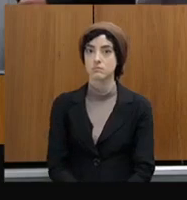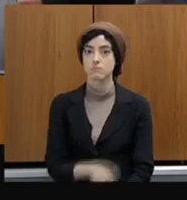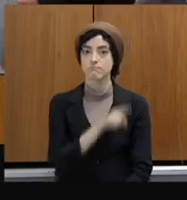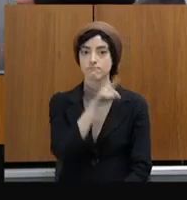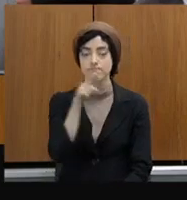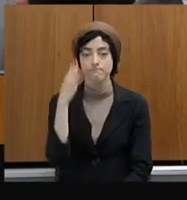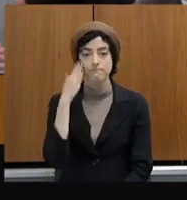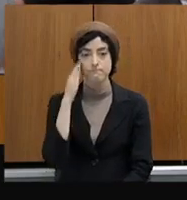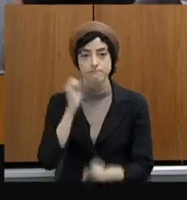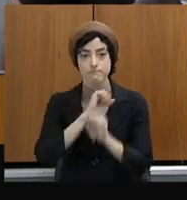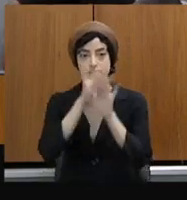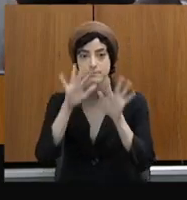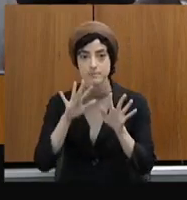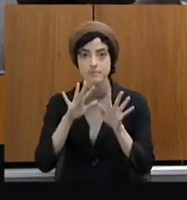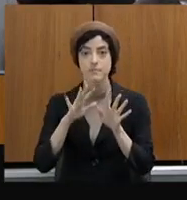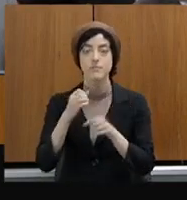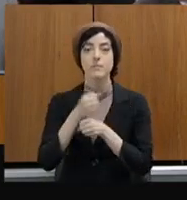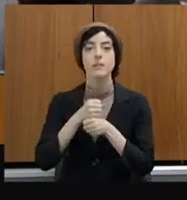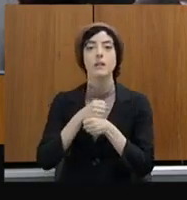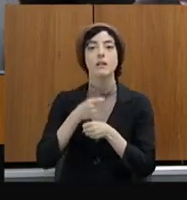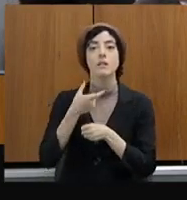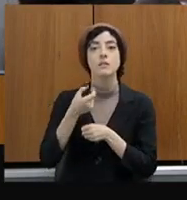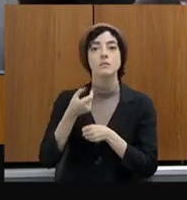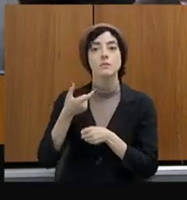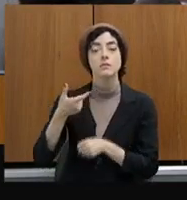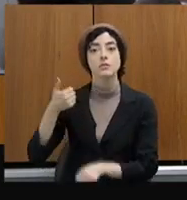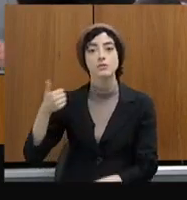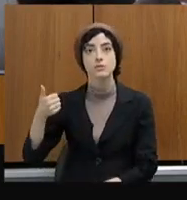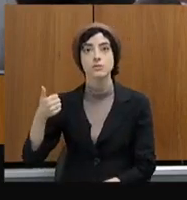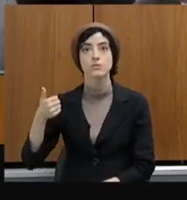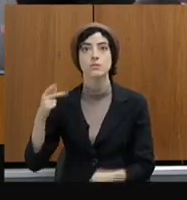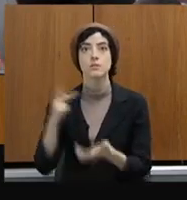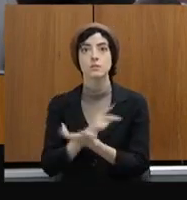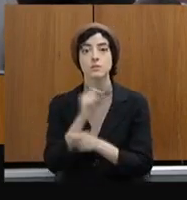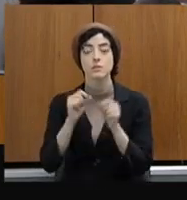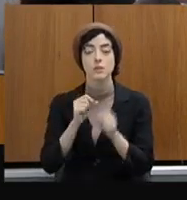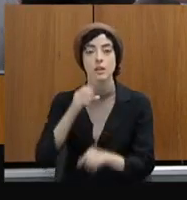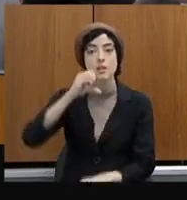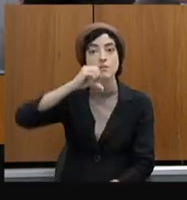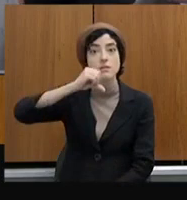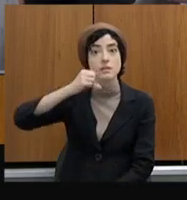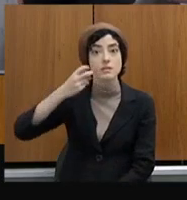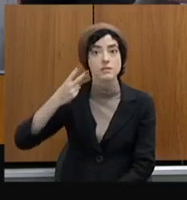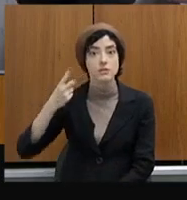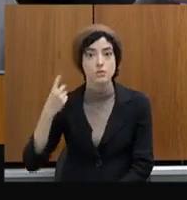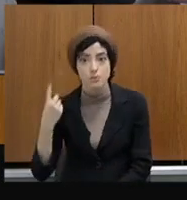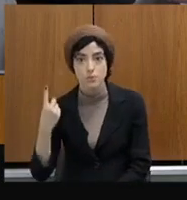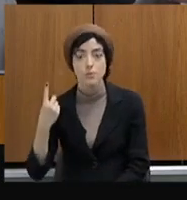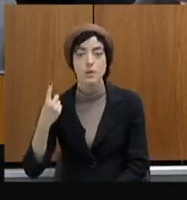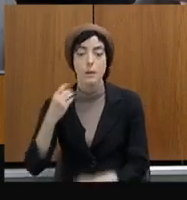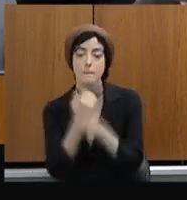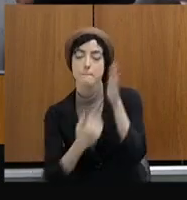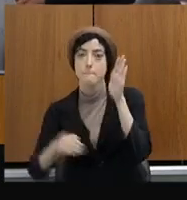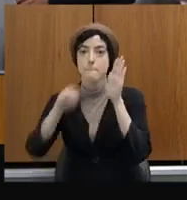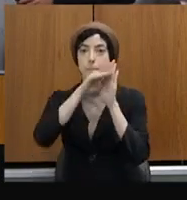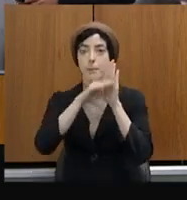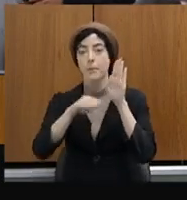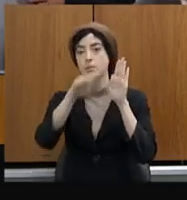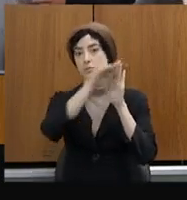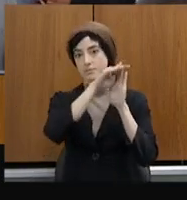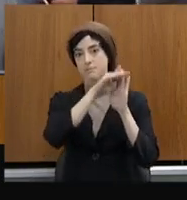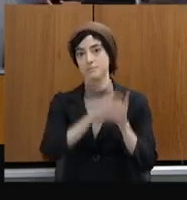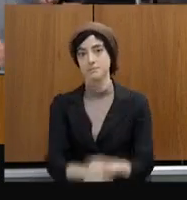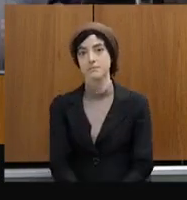tivemos 921 promoções. Justamente quando a gente chegou na chefia, fevereiro de 2021. Então,